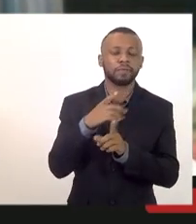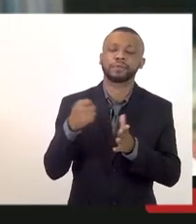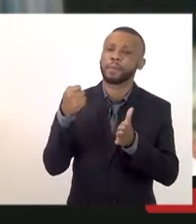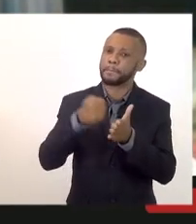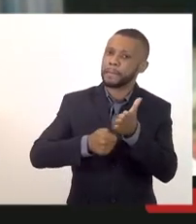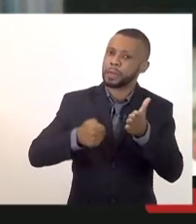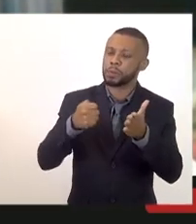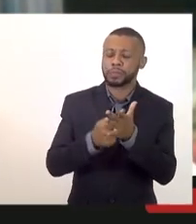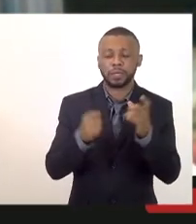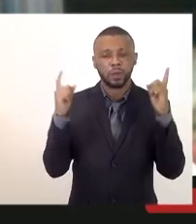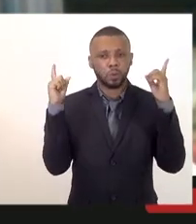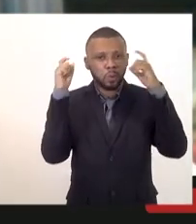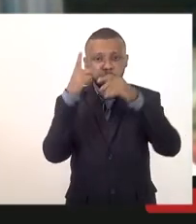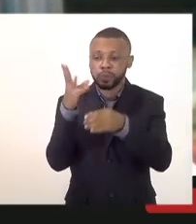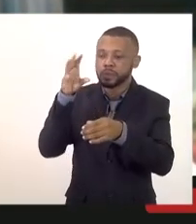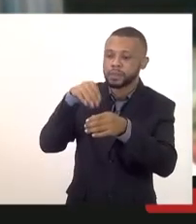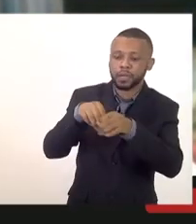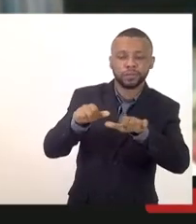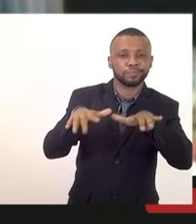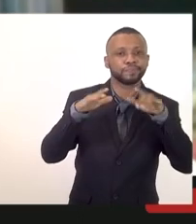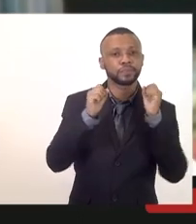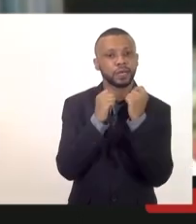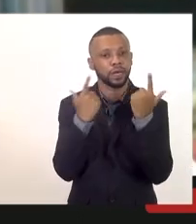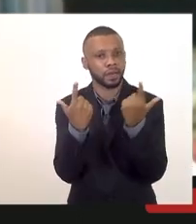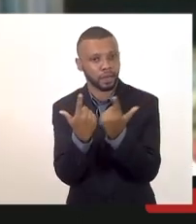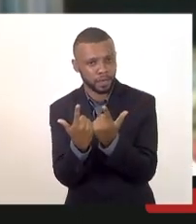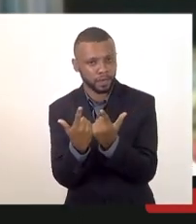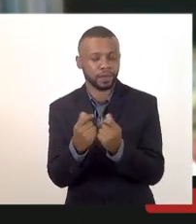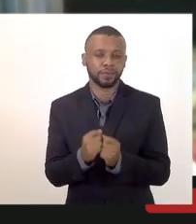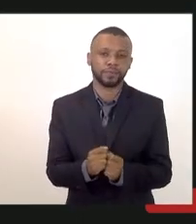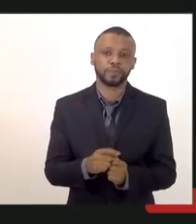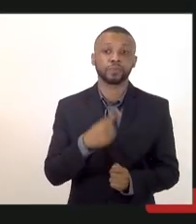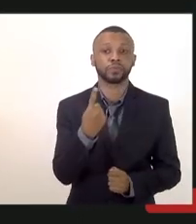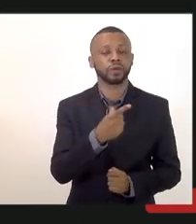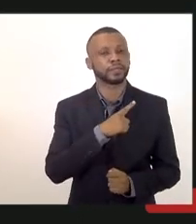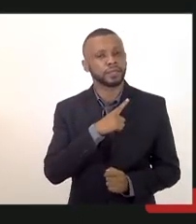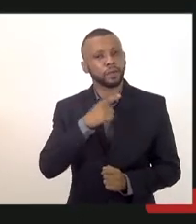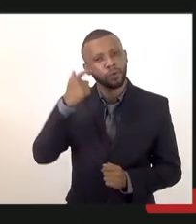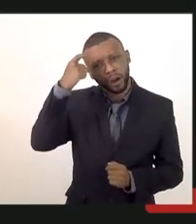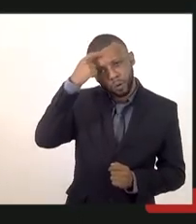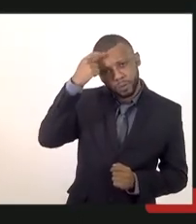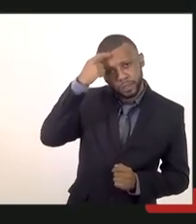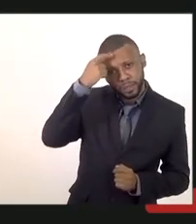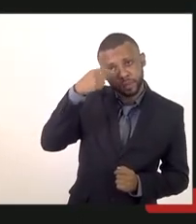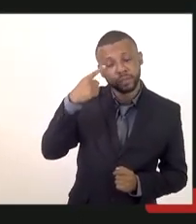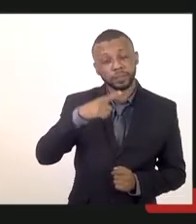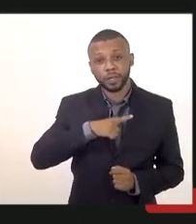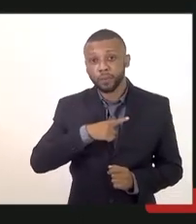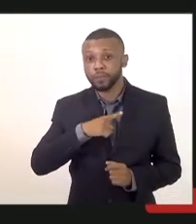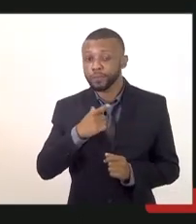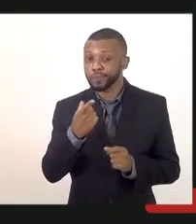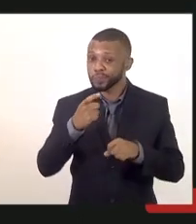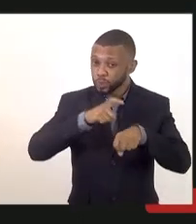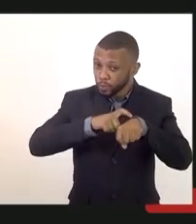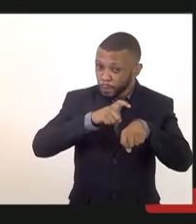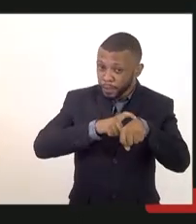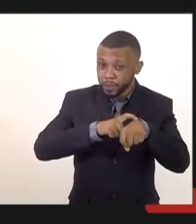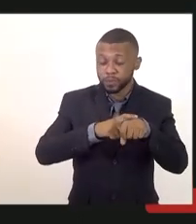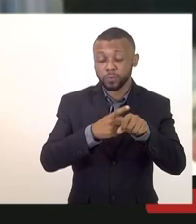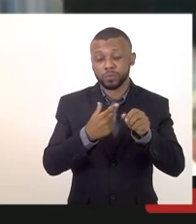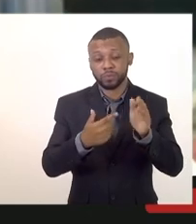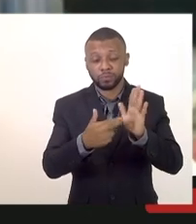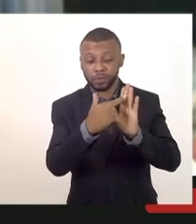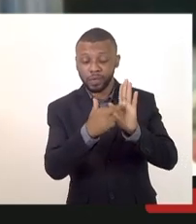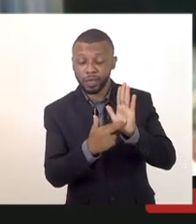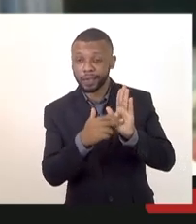difícil na Assembleia Legislativa a gente tem a consciência que nós estamos em pleno regime de recuperação fiscal mas